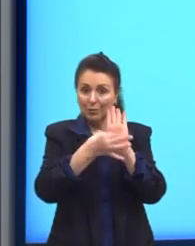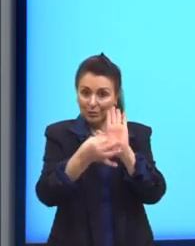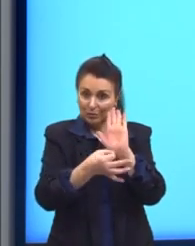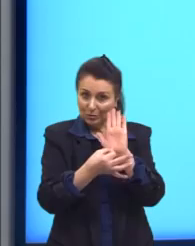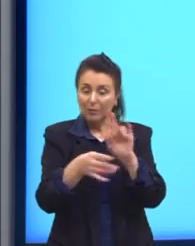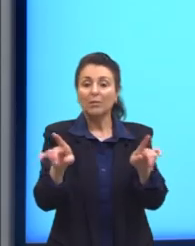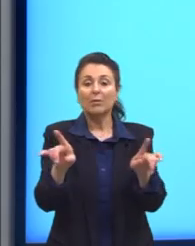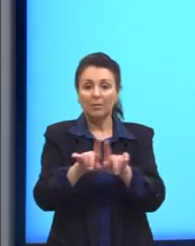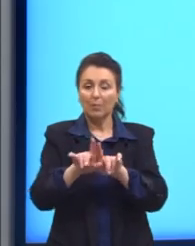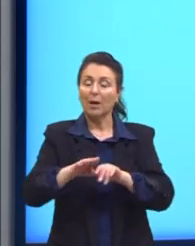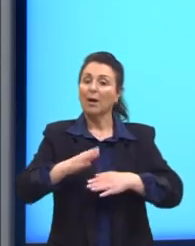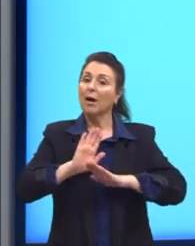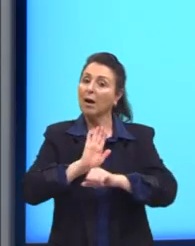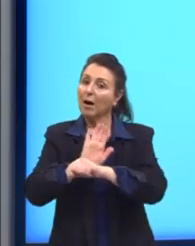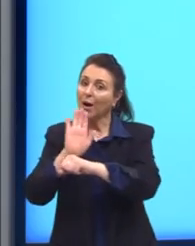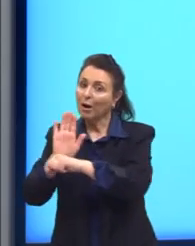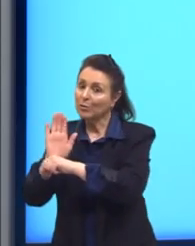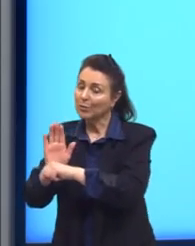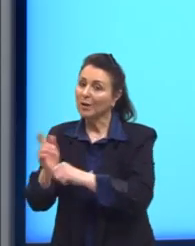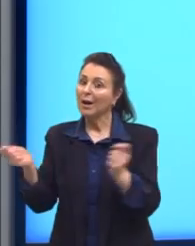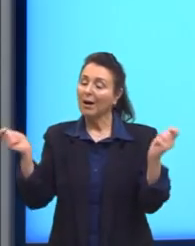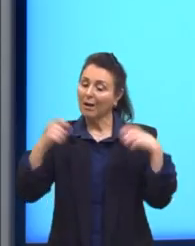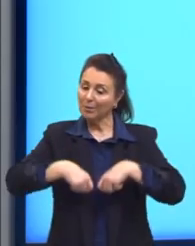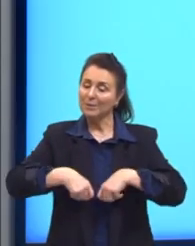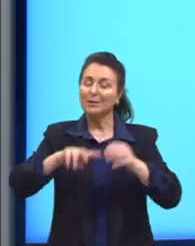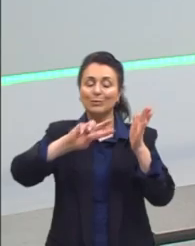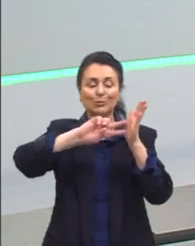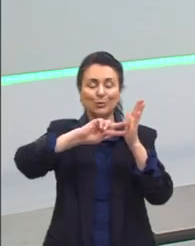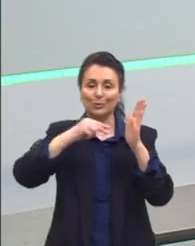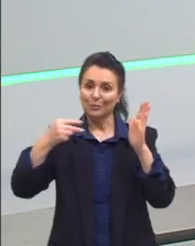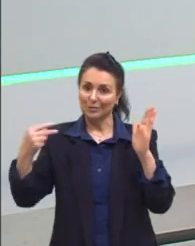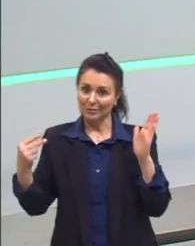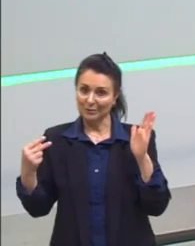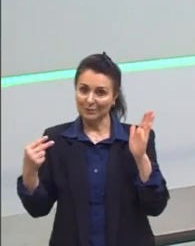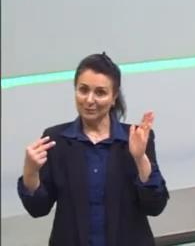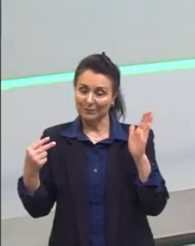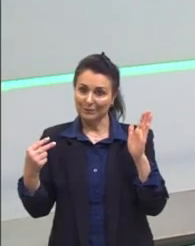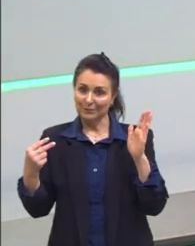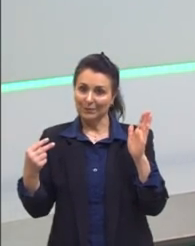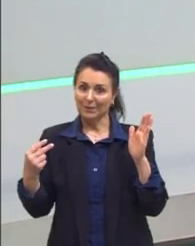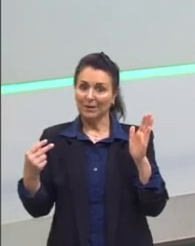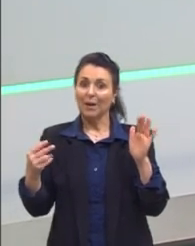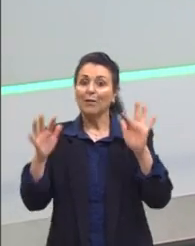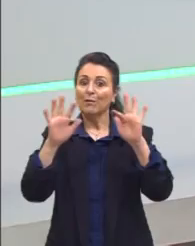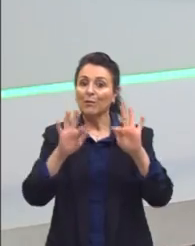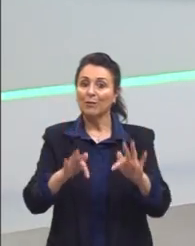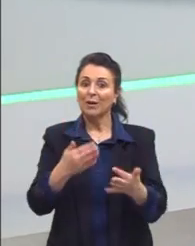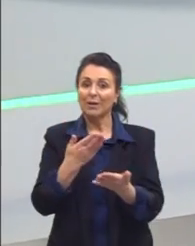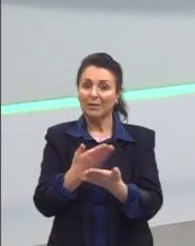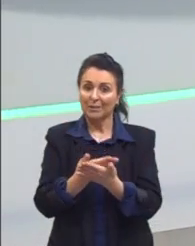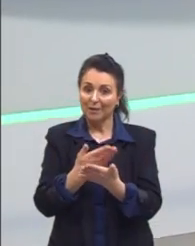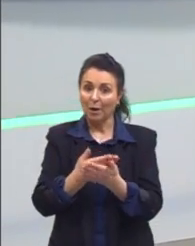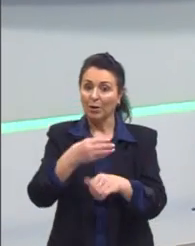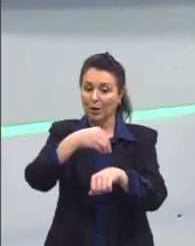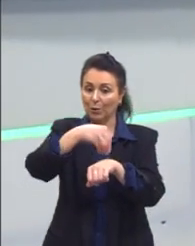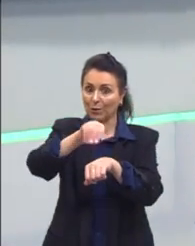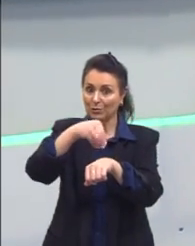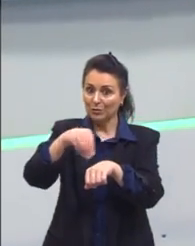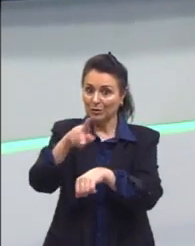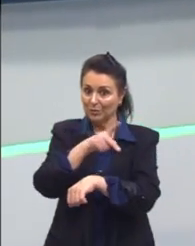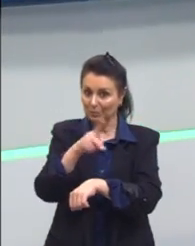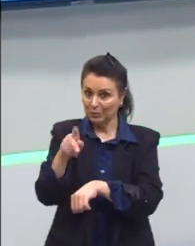ajuda também a elevar a capacidade de interpretação. Eu fecho essa aula de hoje com essas dicas que são